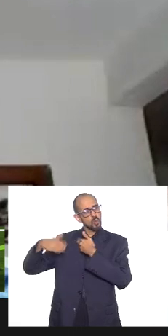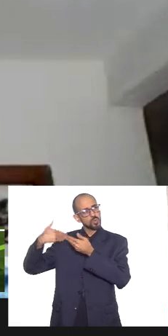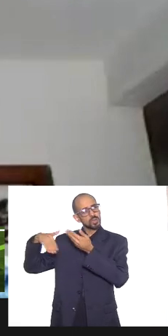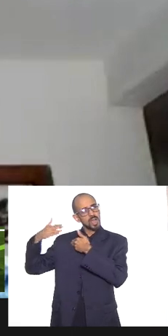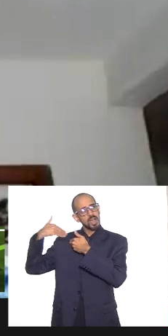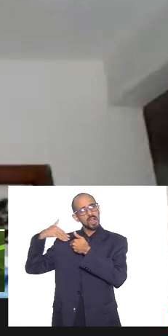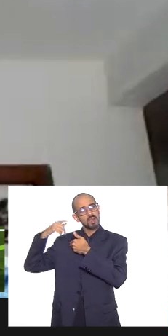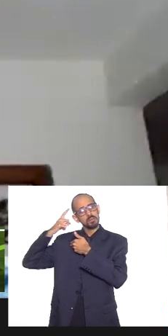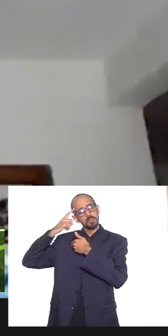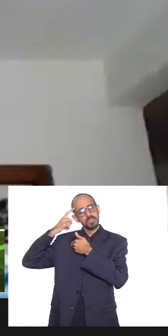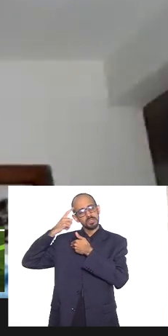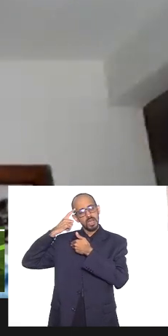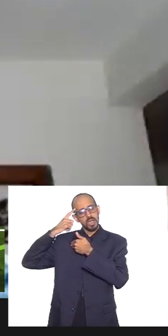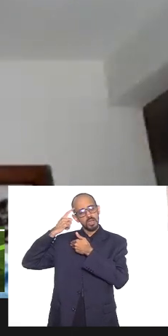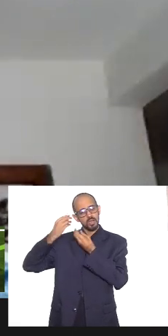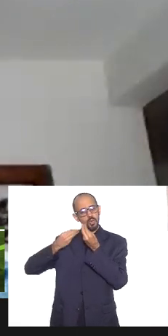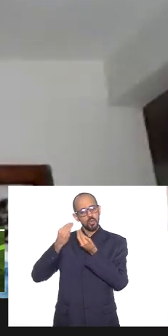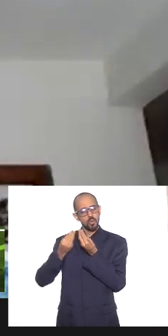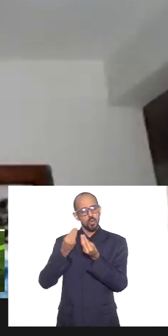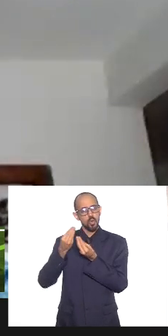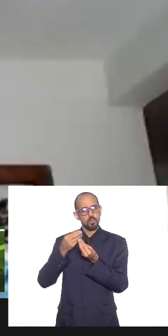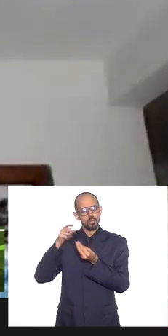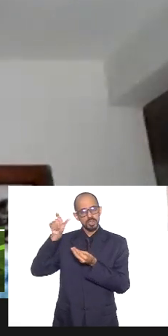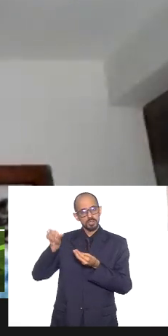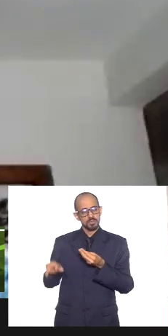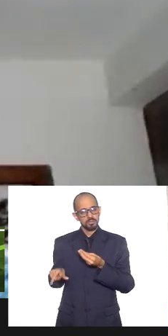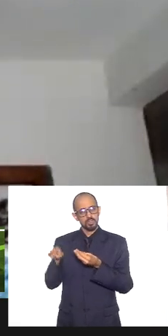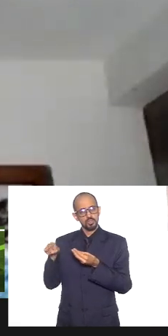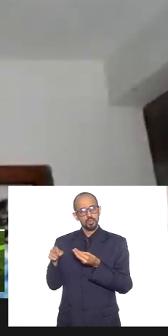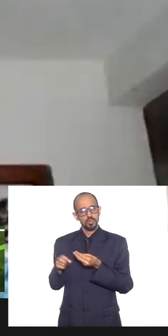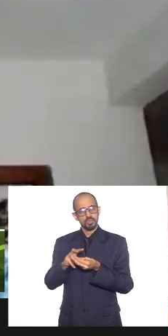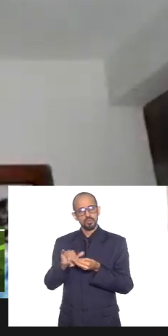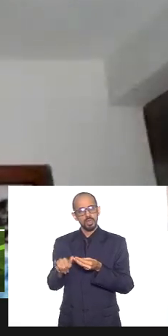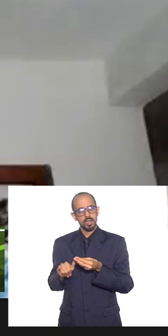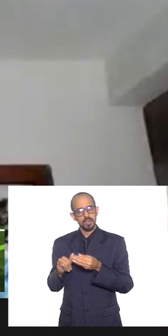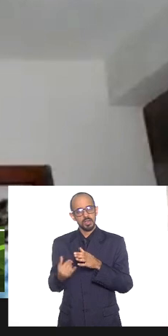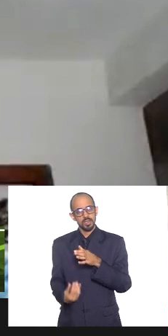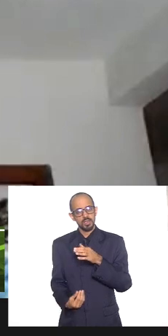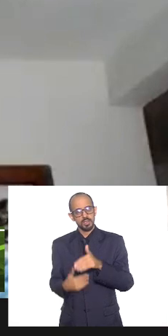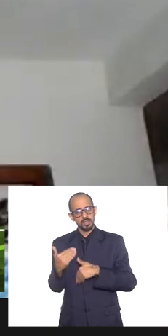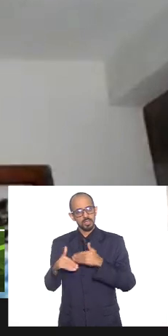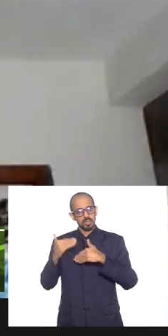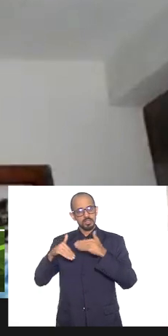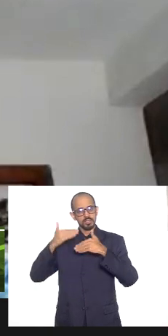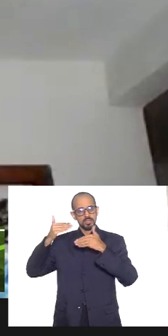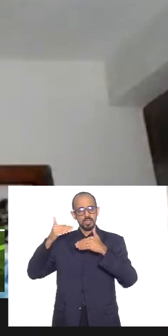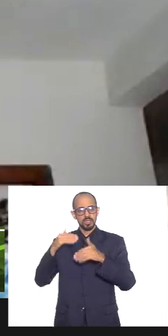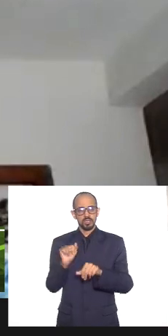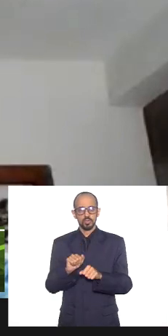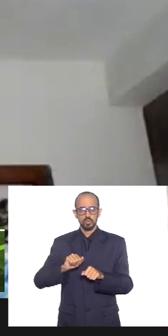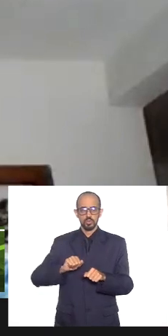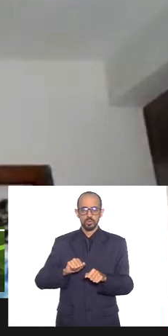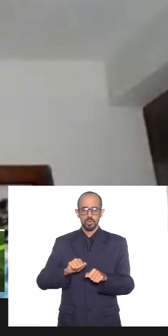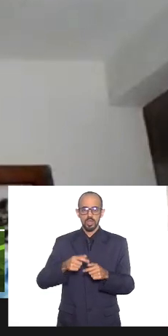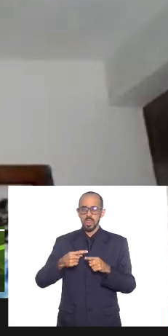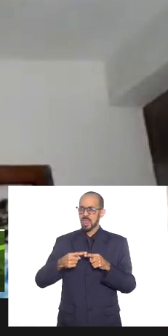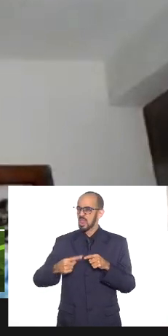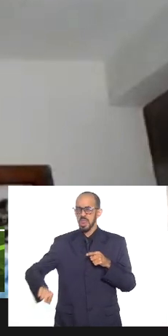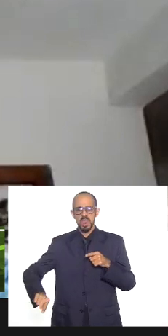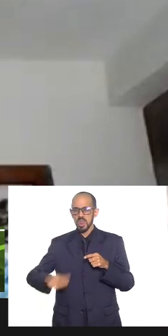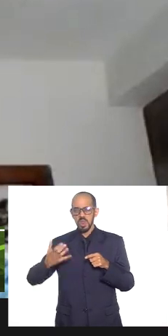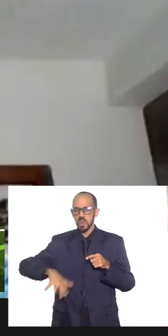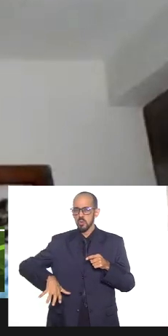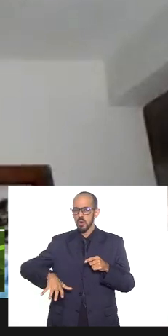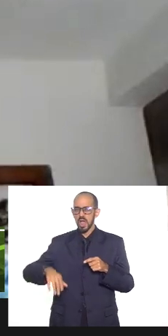estes indivíduos vão se constituindo em cima da negação das suas